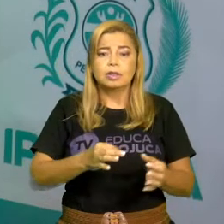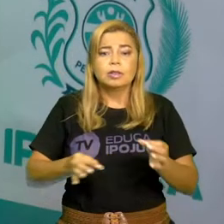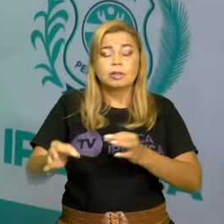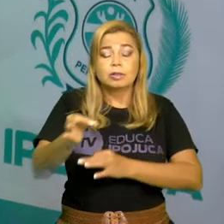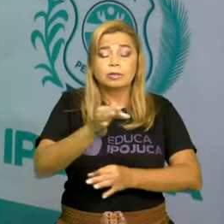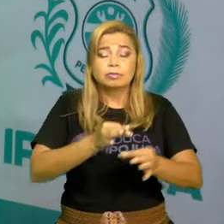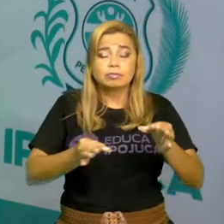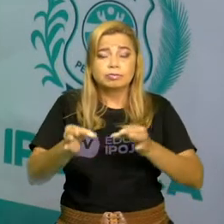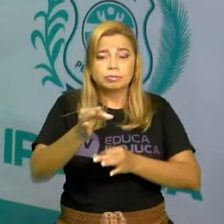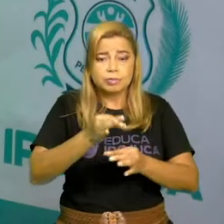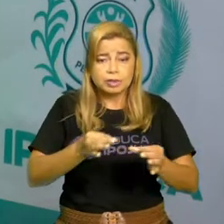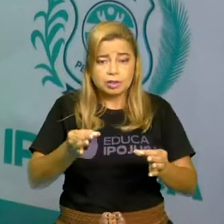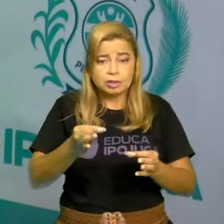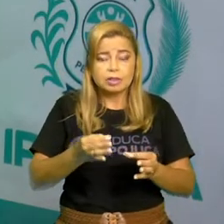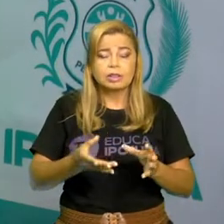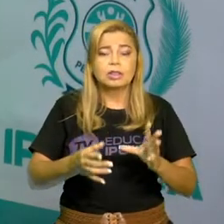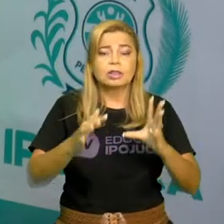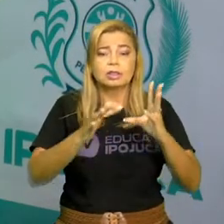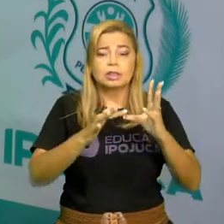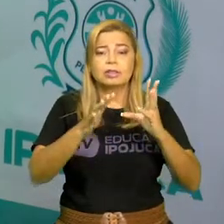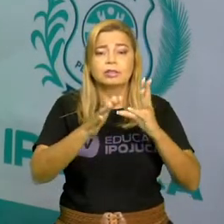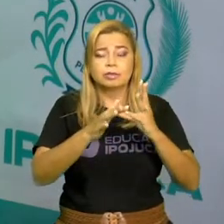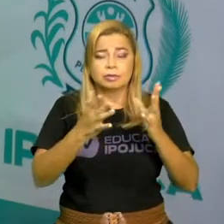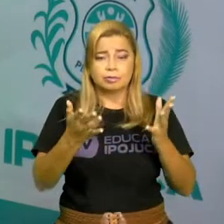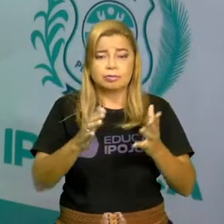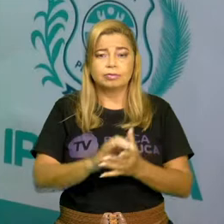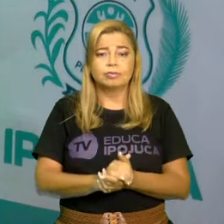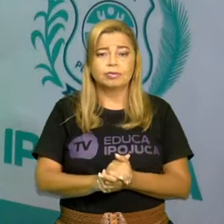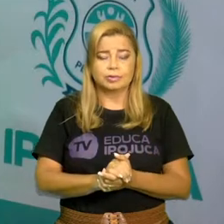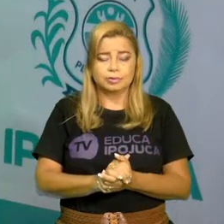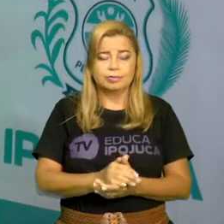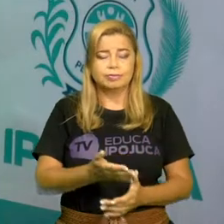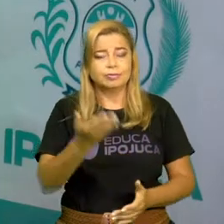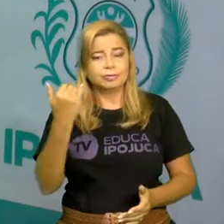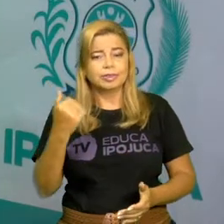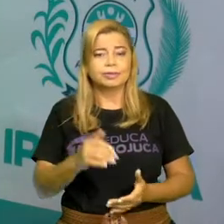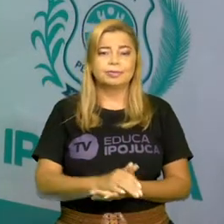vogais. Se é que vocês entendem, mas daqui a pouco temos mais.